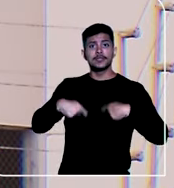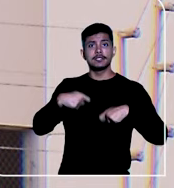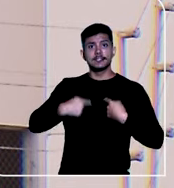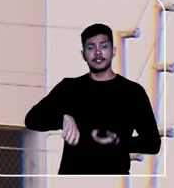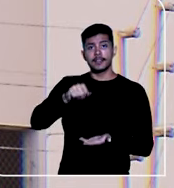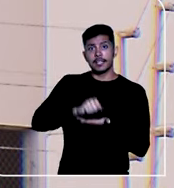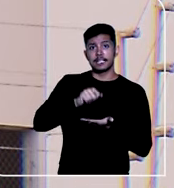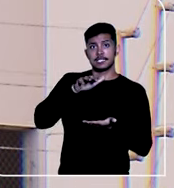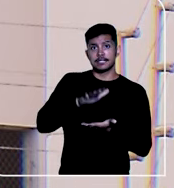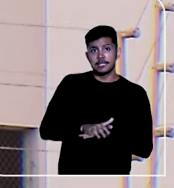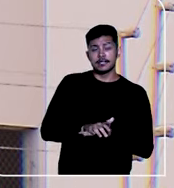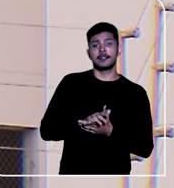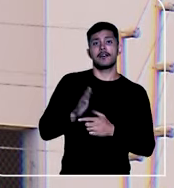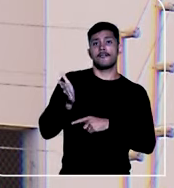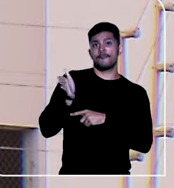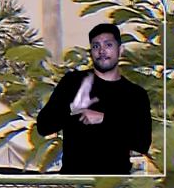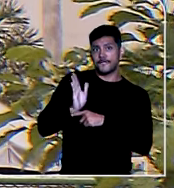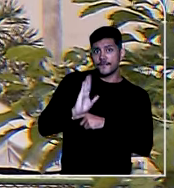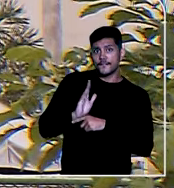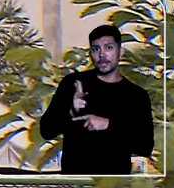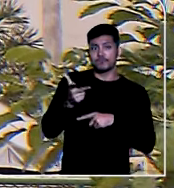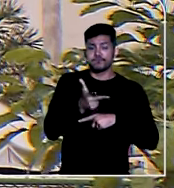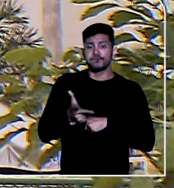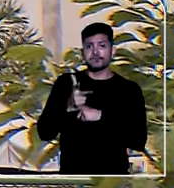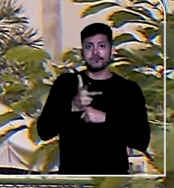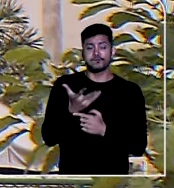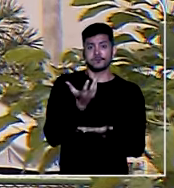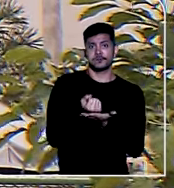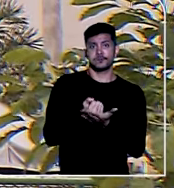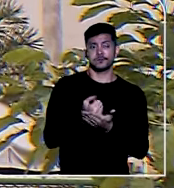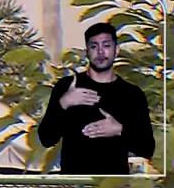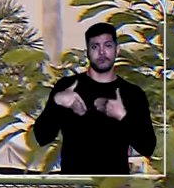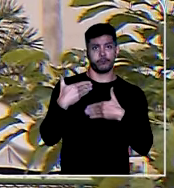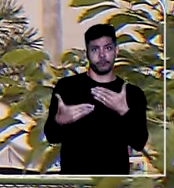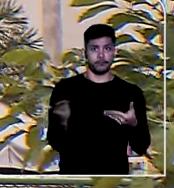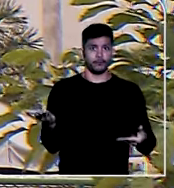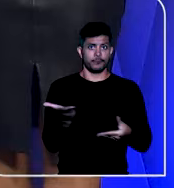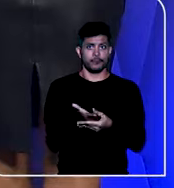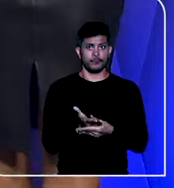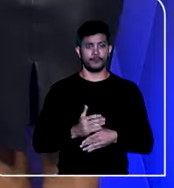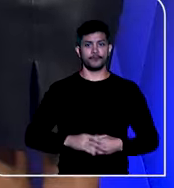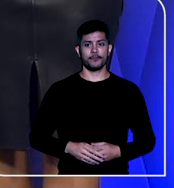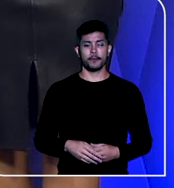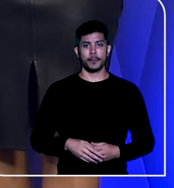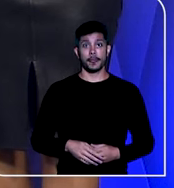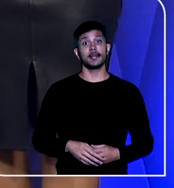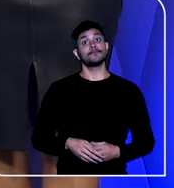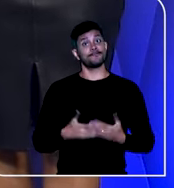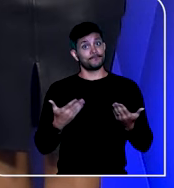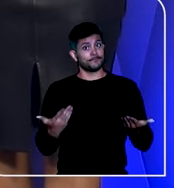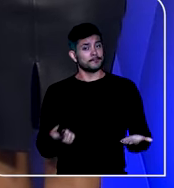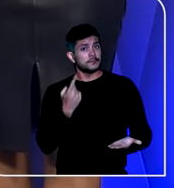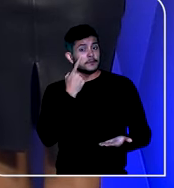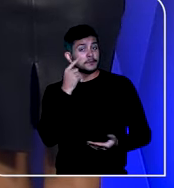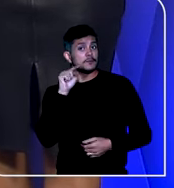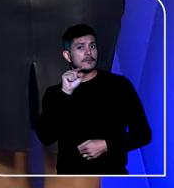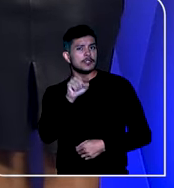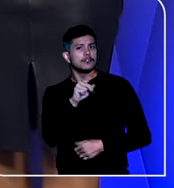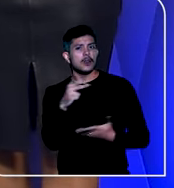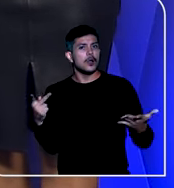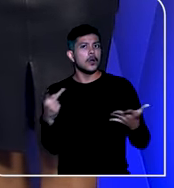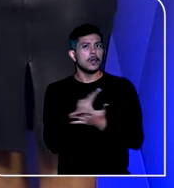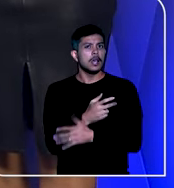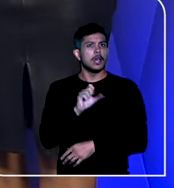deve ser registrada em áudio e vídeo e preservada durante todo o processo. O caso que a gente acabou de assistir